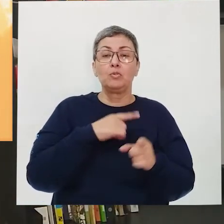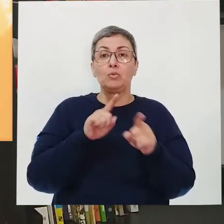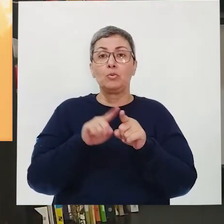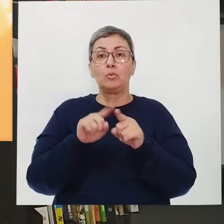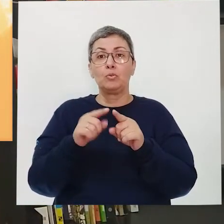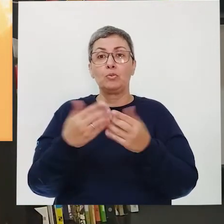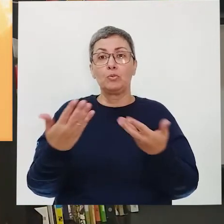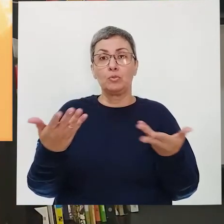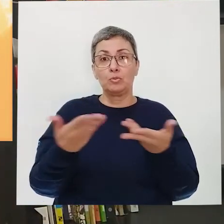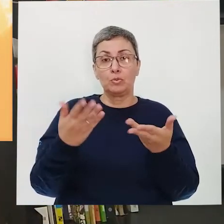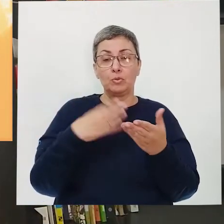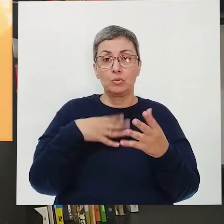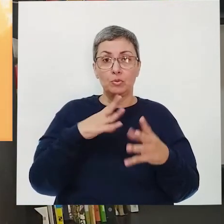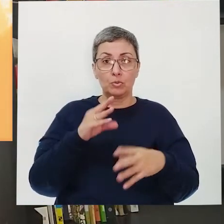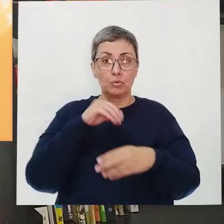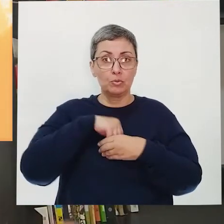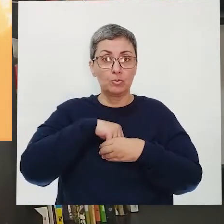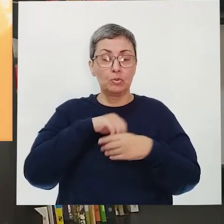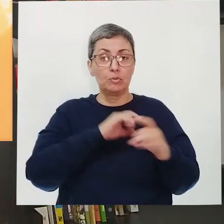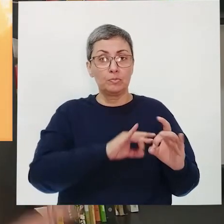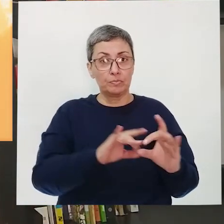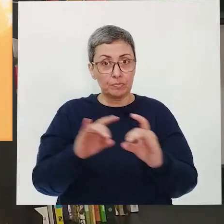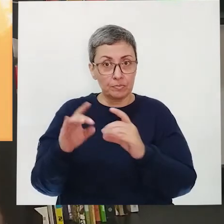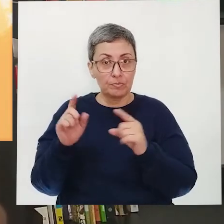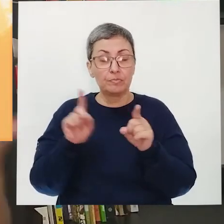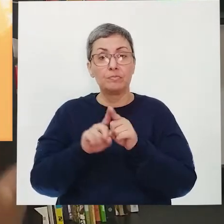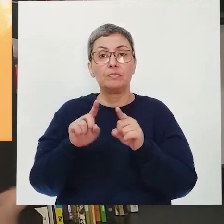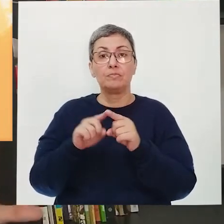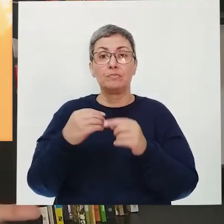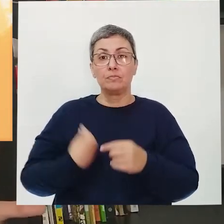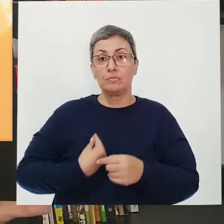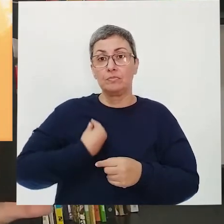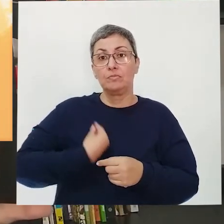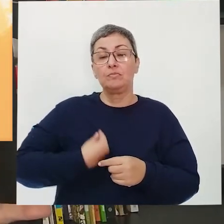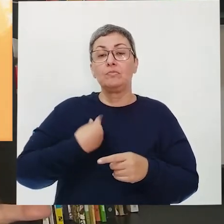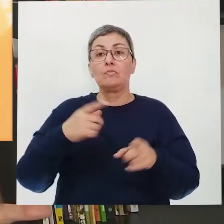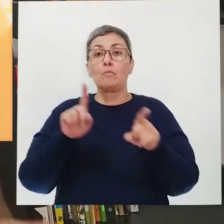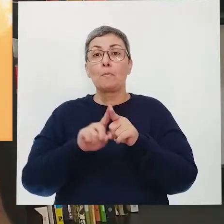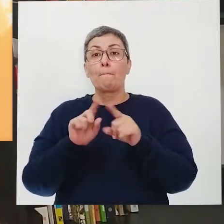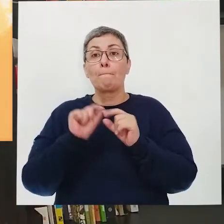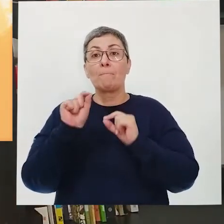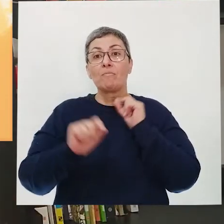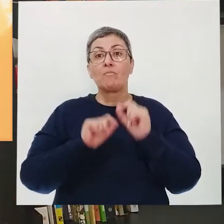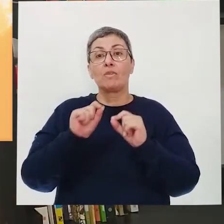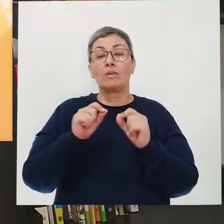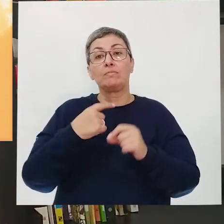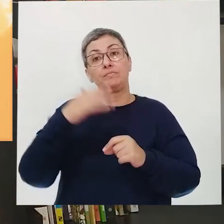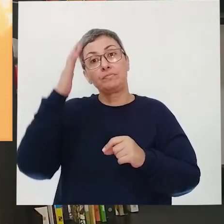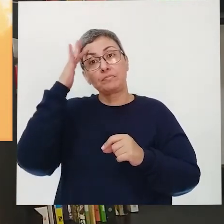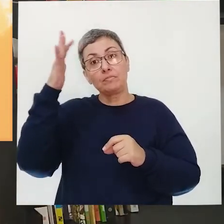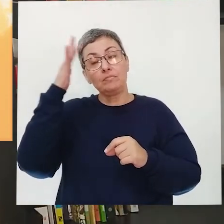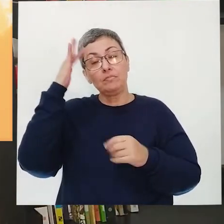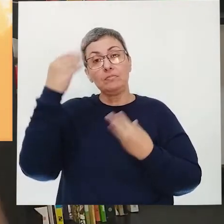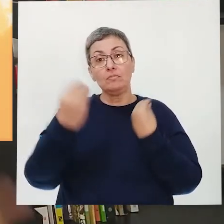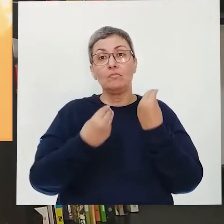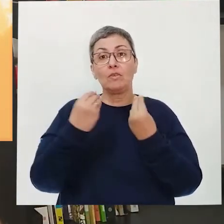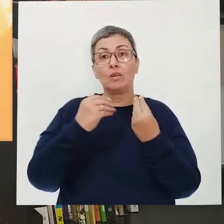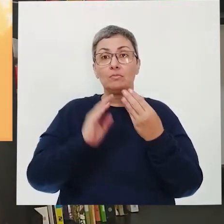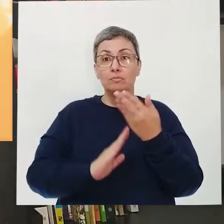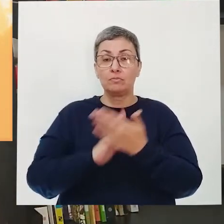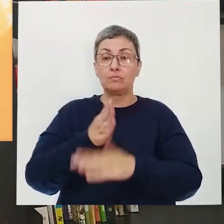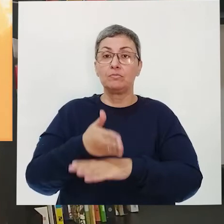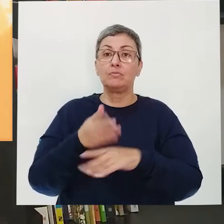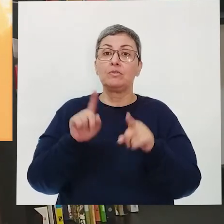fizeram e que fazem parte do seu dia a dia, que fazem parte aí da sua vida. e para que vocês possam pensar em formas de